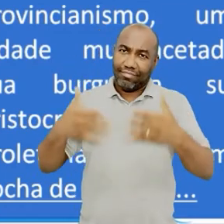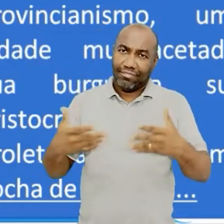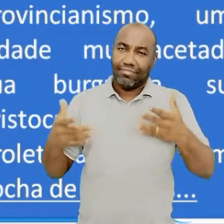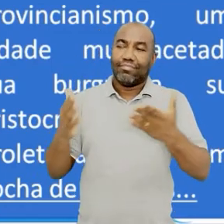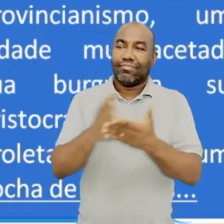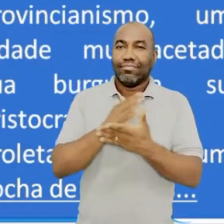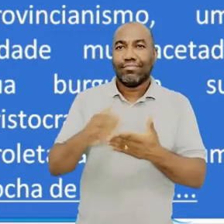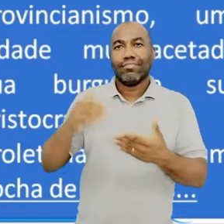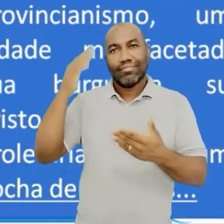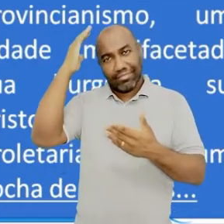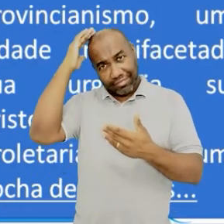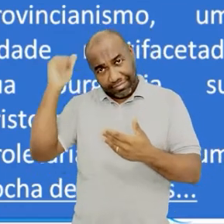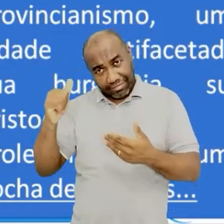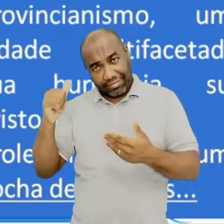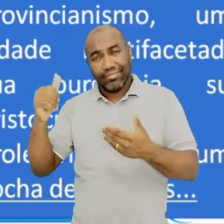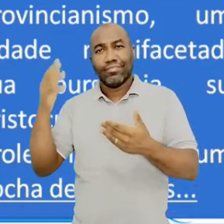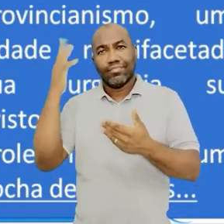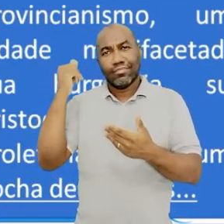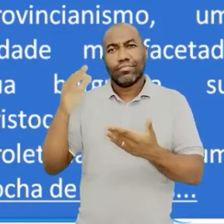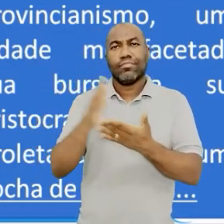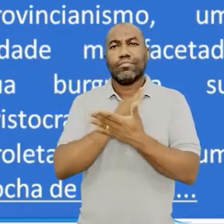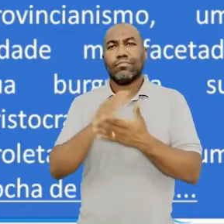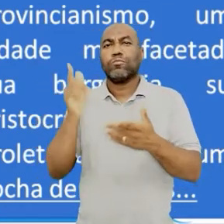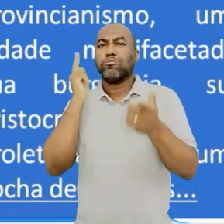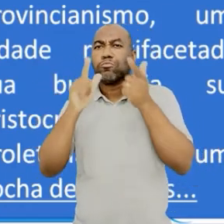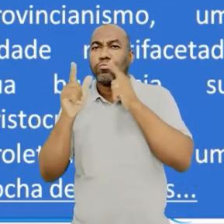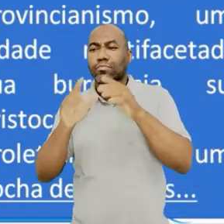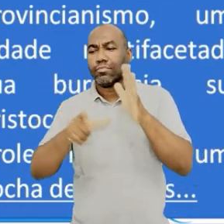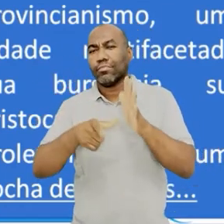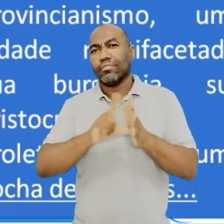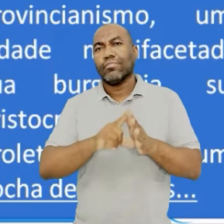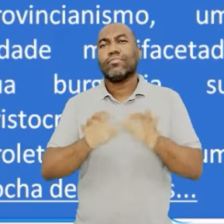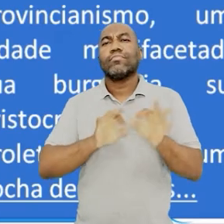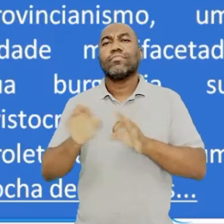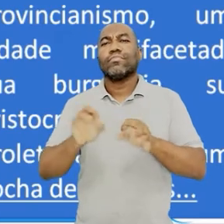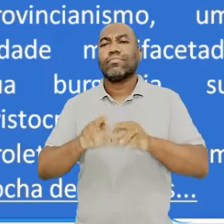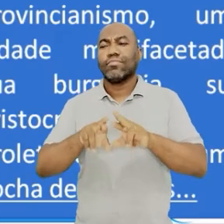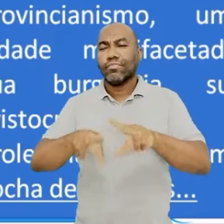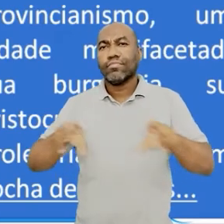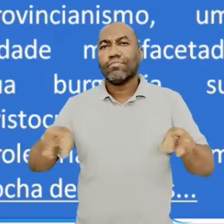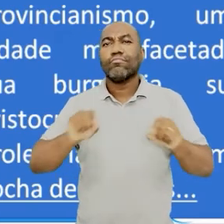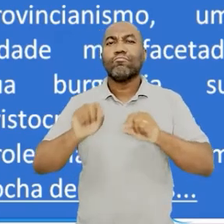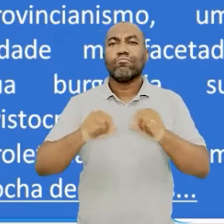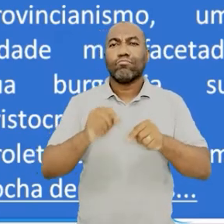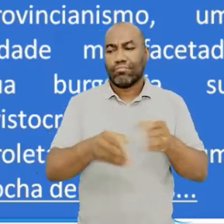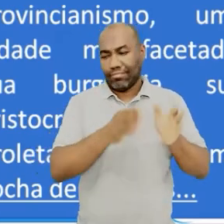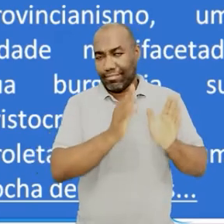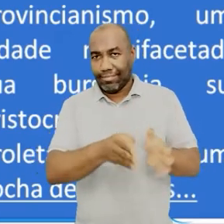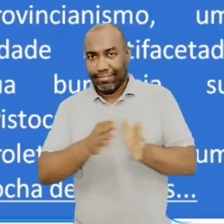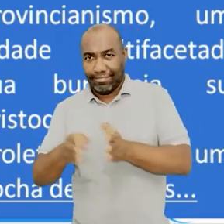brincando com o nosso idioma, com as regras gramaticais e fazendo críticas também. Vamos à frente?